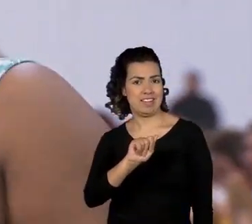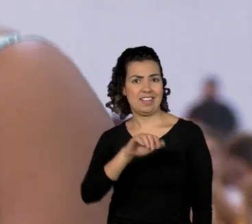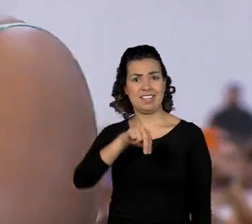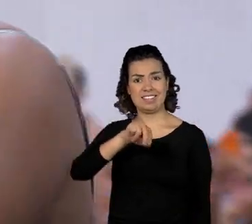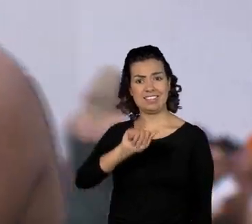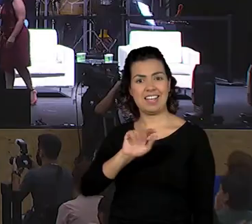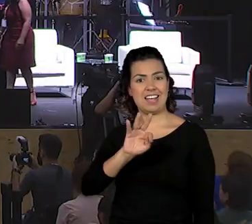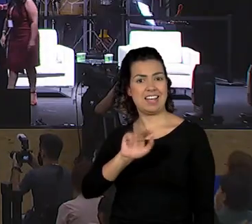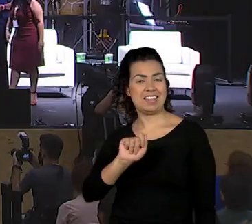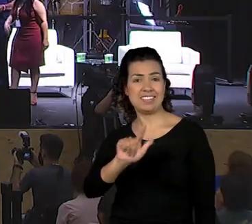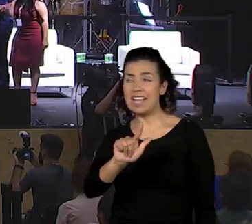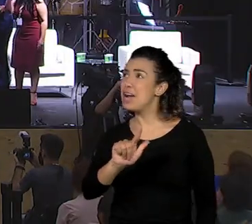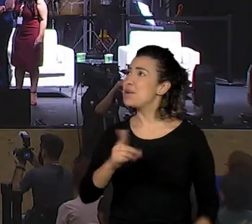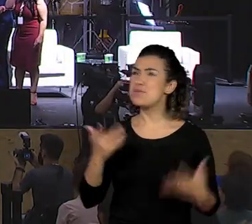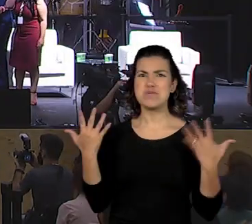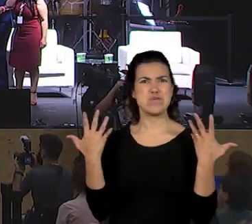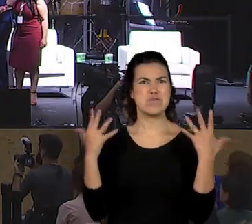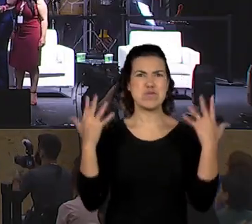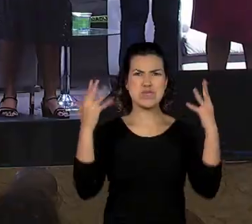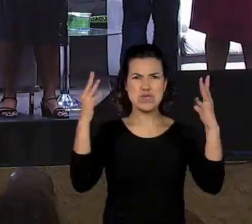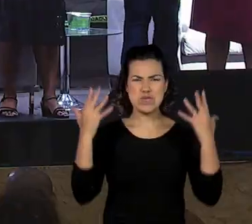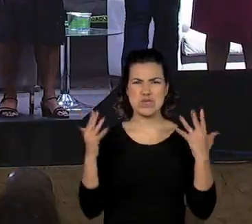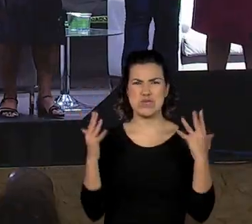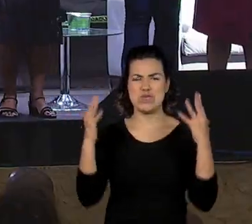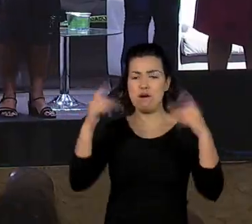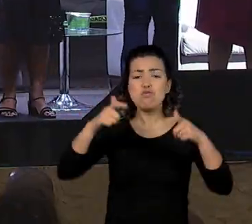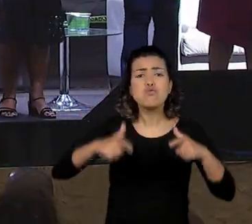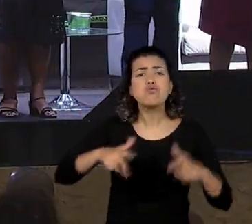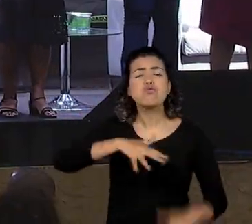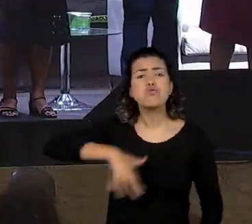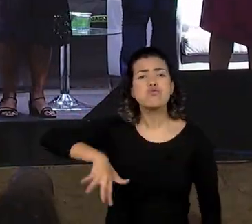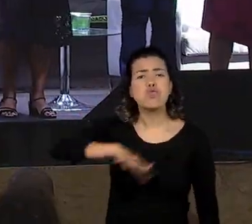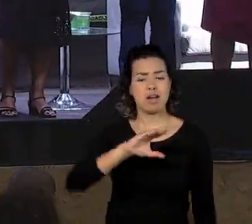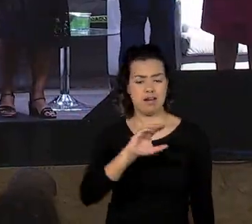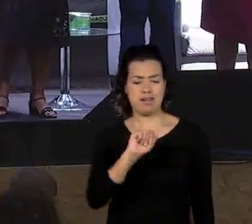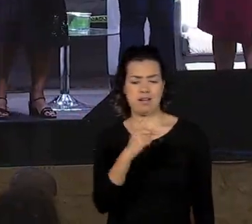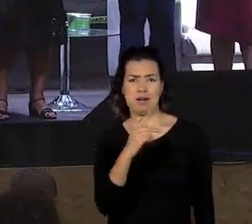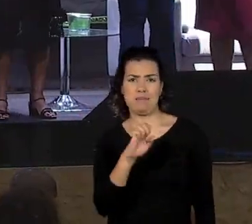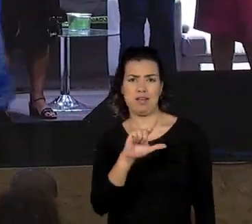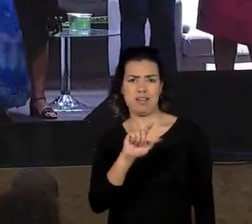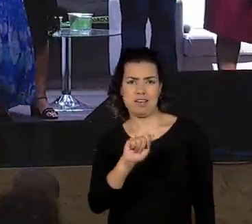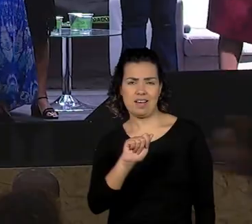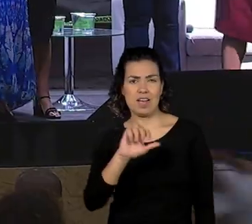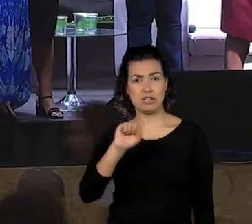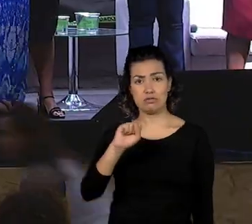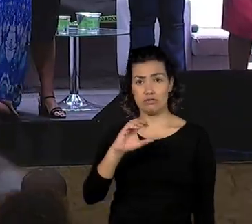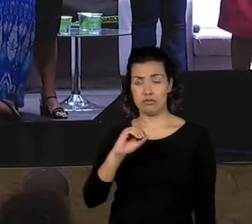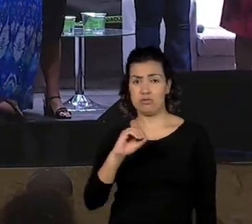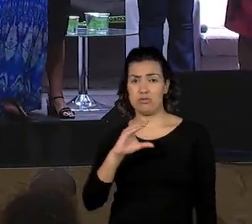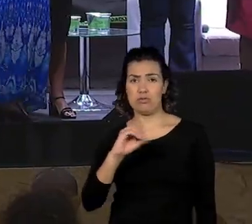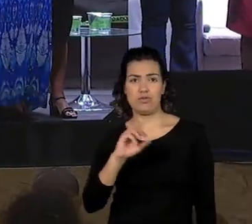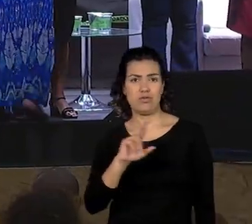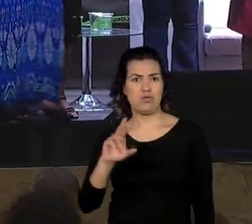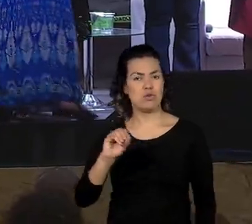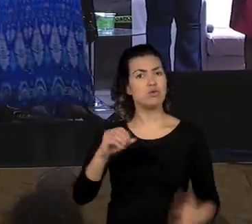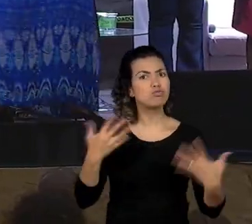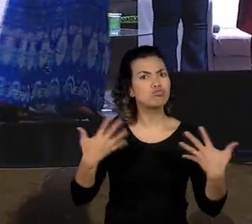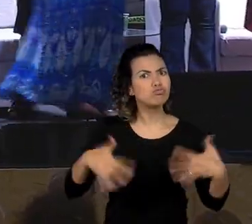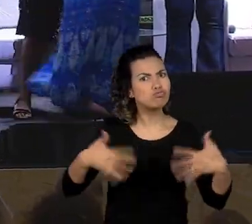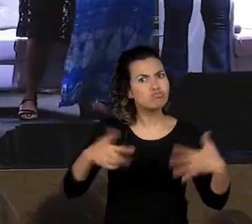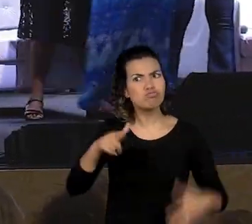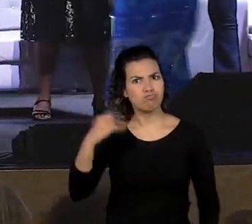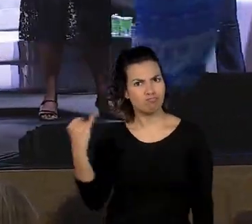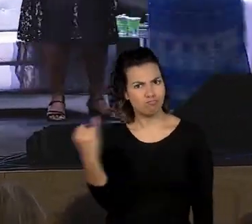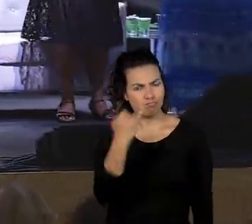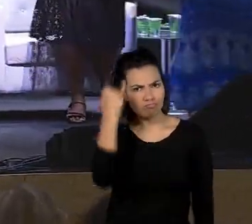essa sob aplausos, hein? E uma variedade aí de escolas, né? Tivemos aí gestores de